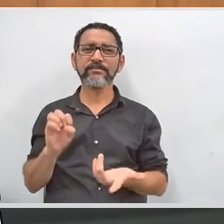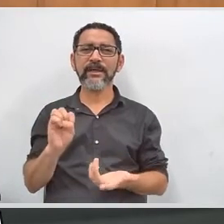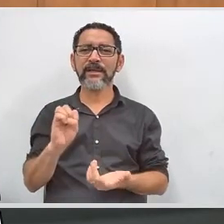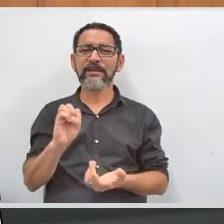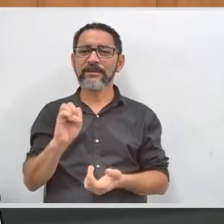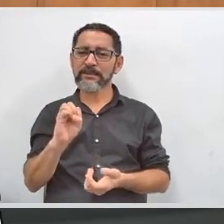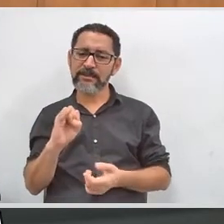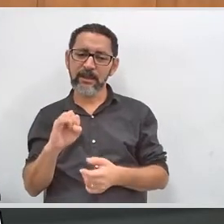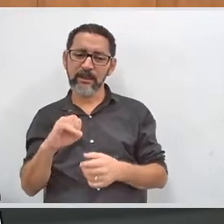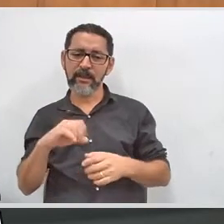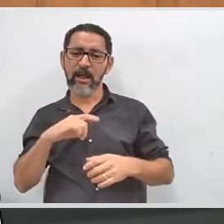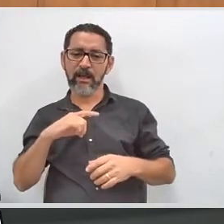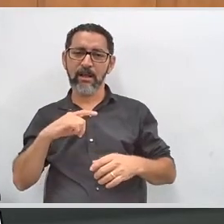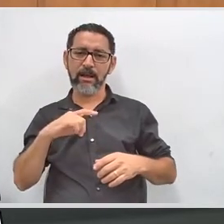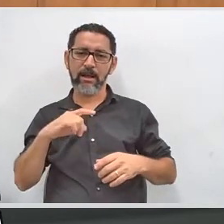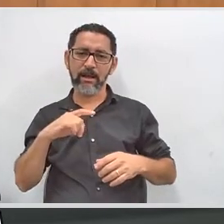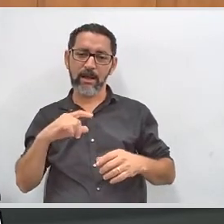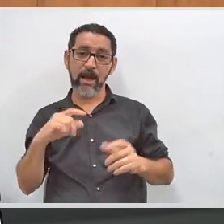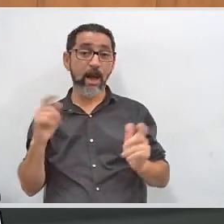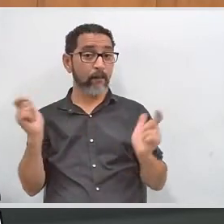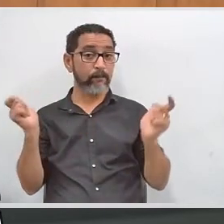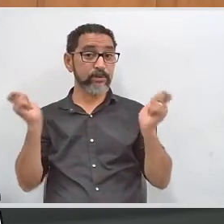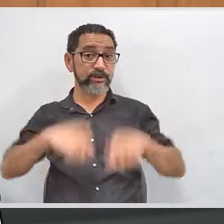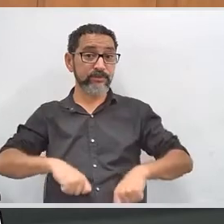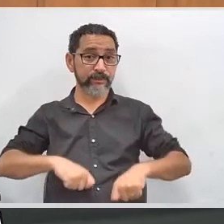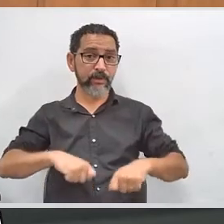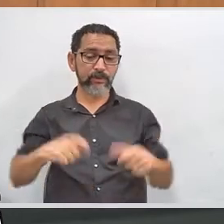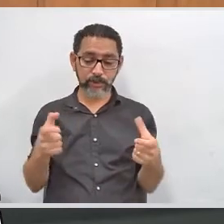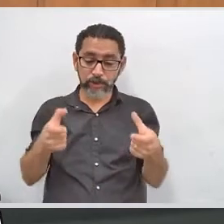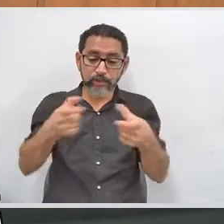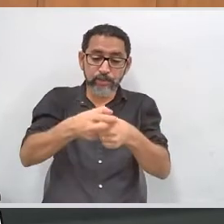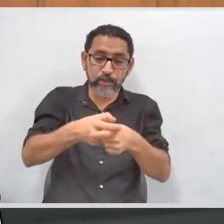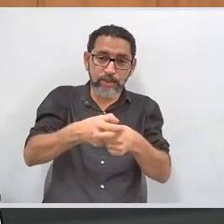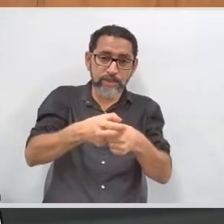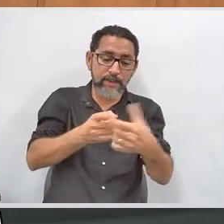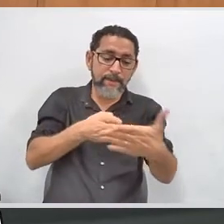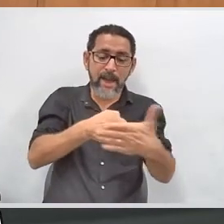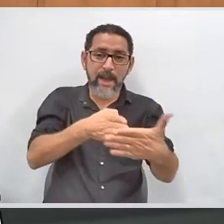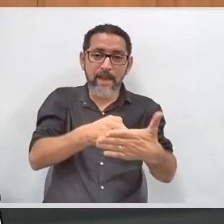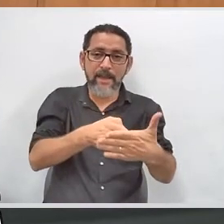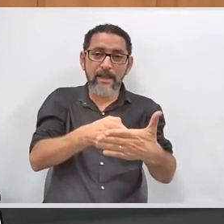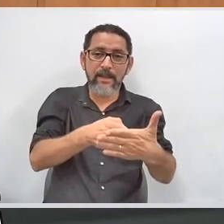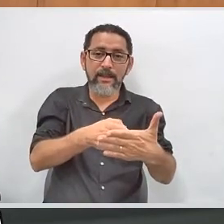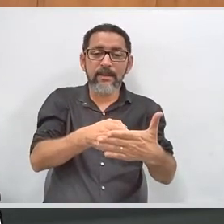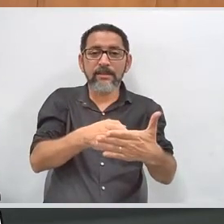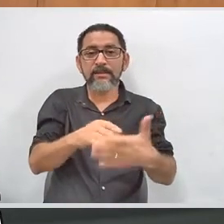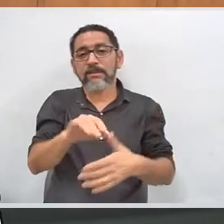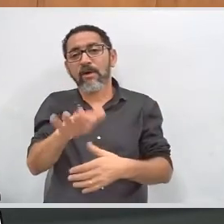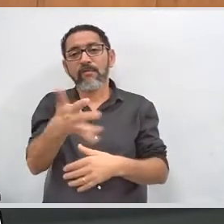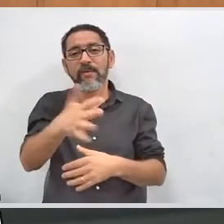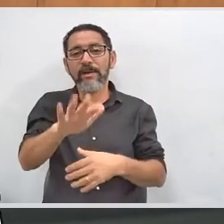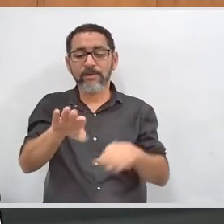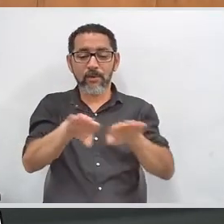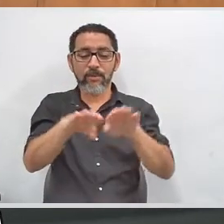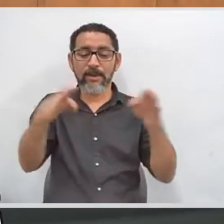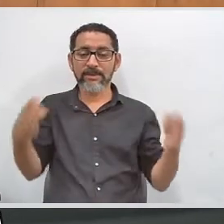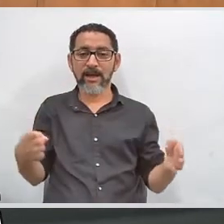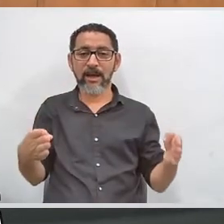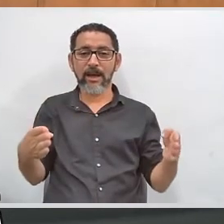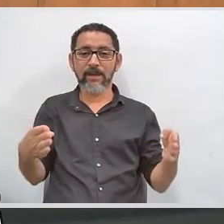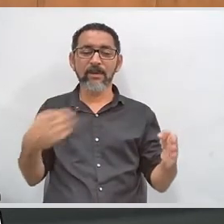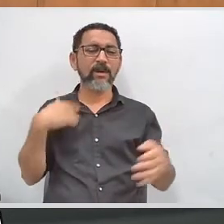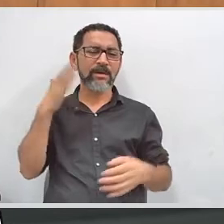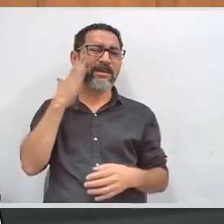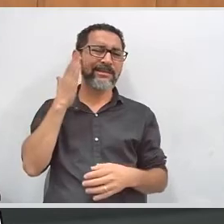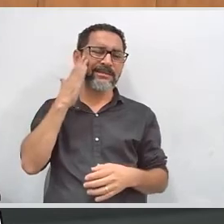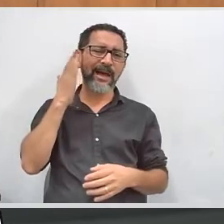por exemplo, uma possibilidade de diminuir essa barreira seria justamente a participação de um mesário que tem conhecimento em libras. A